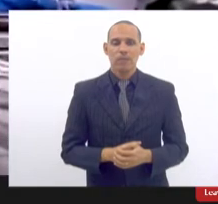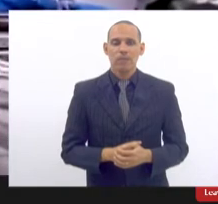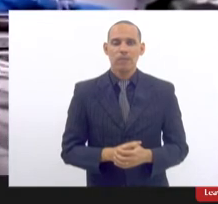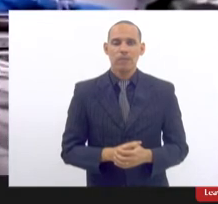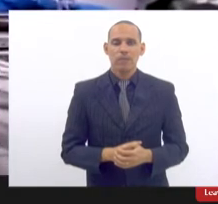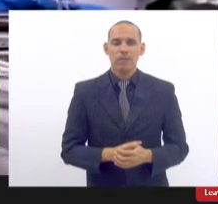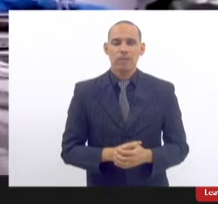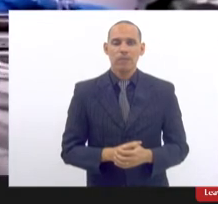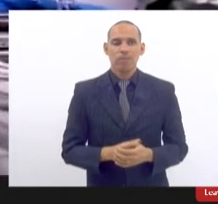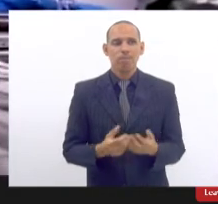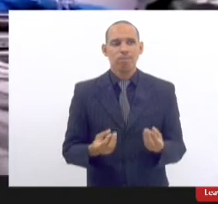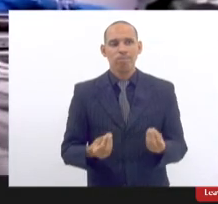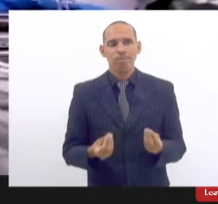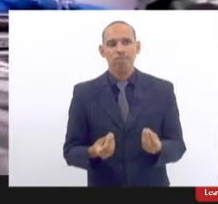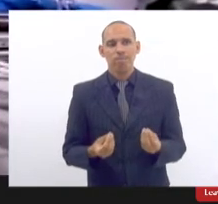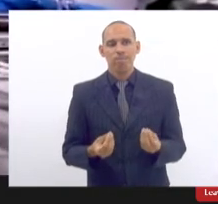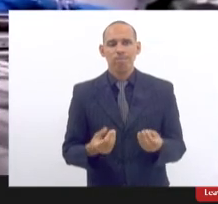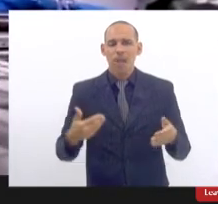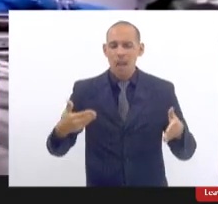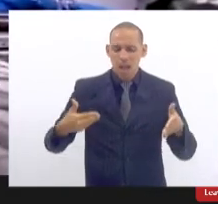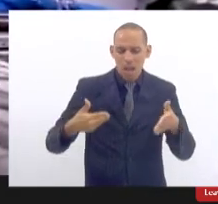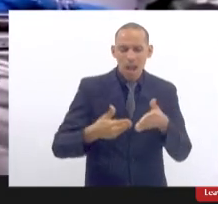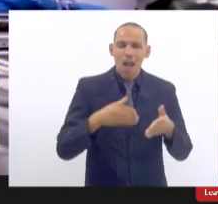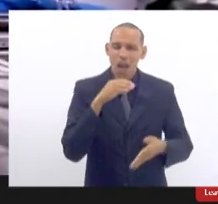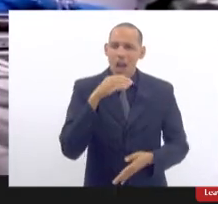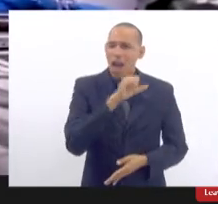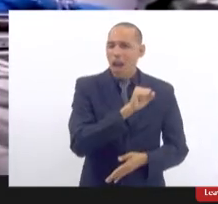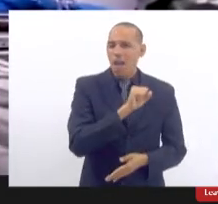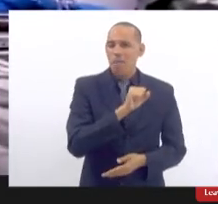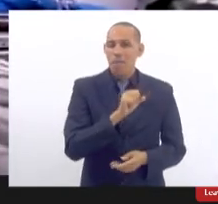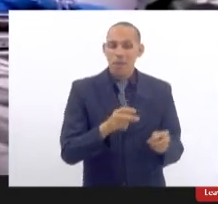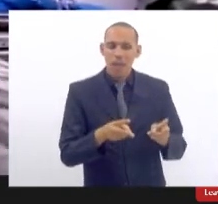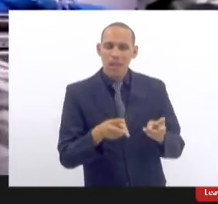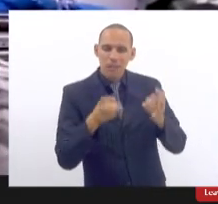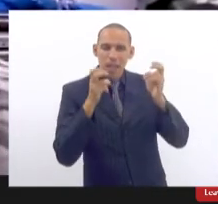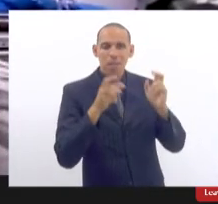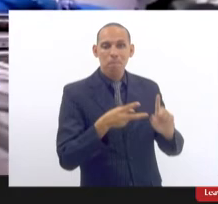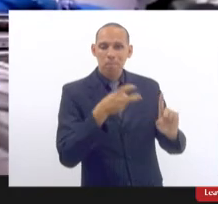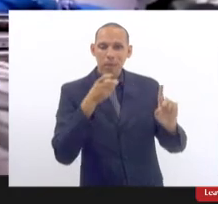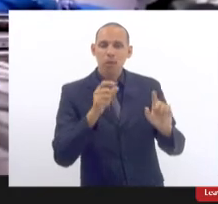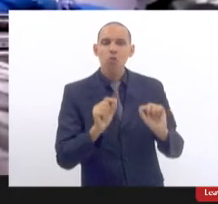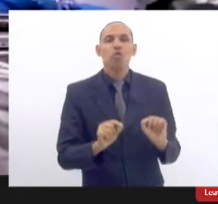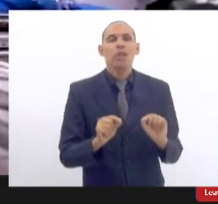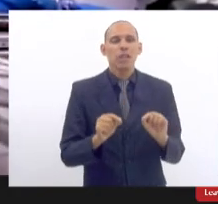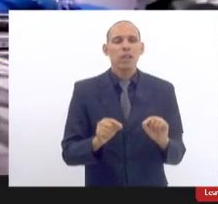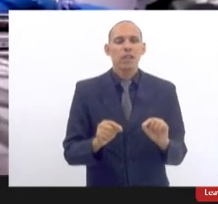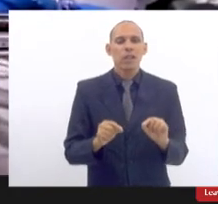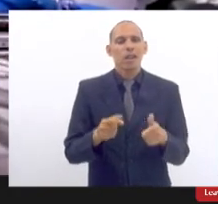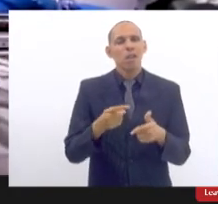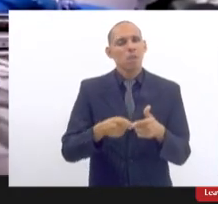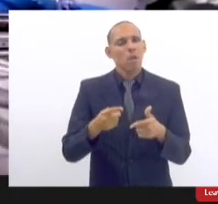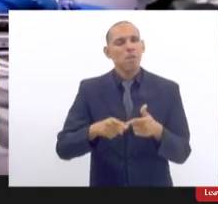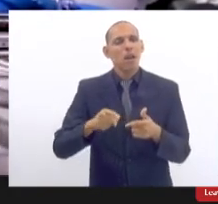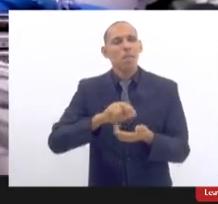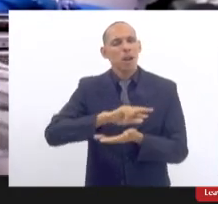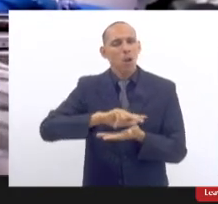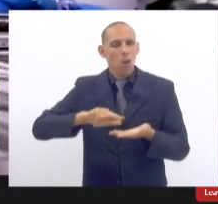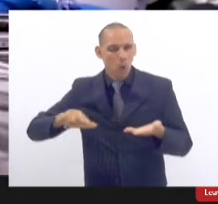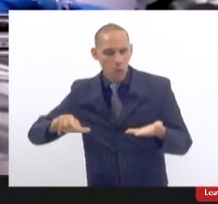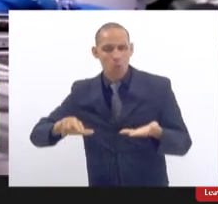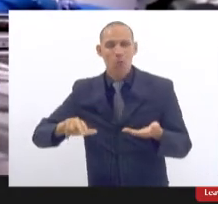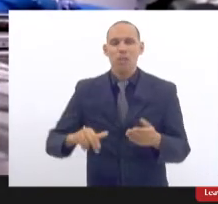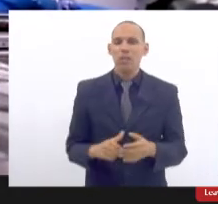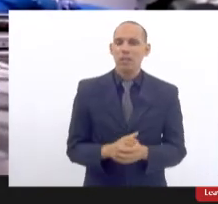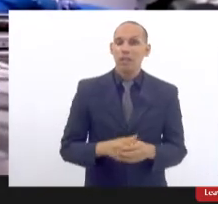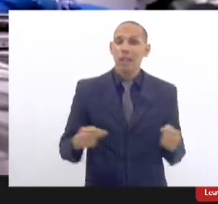maior brevidade possível identificar situações em relação a